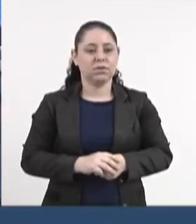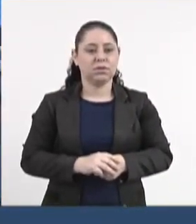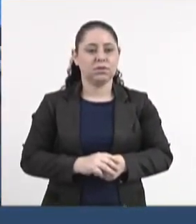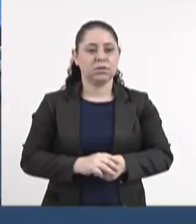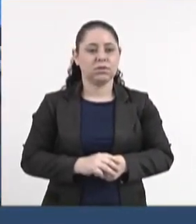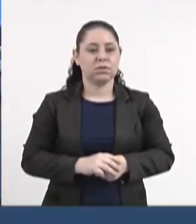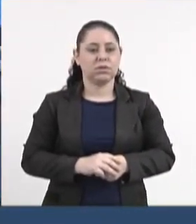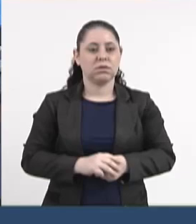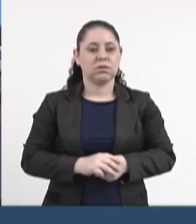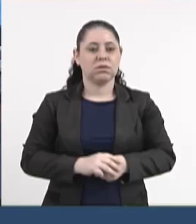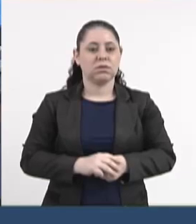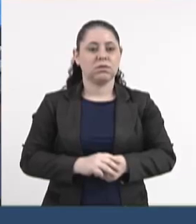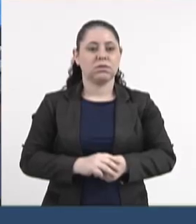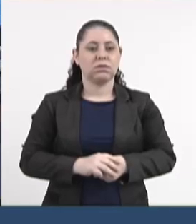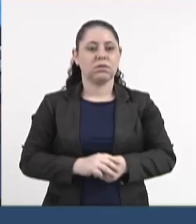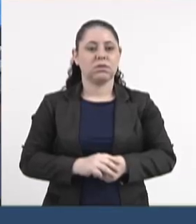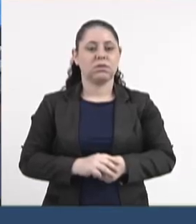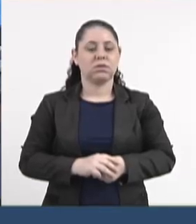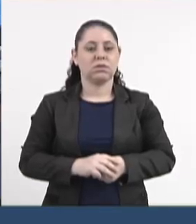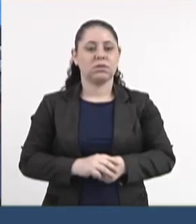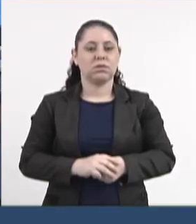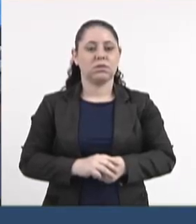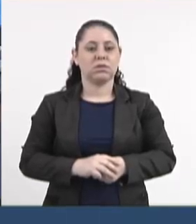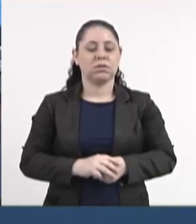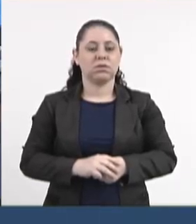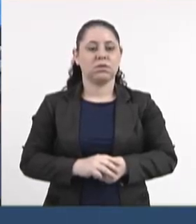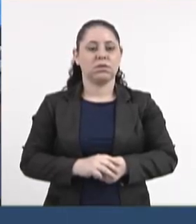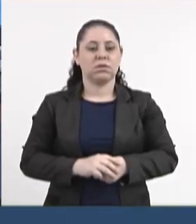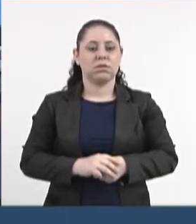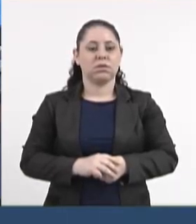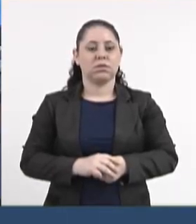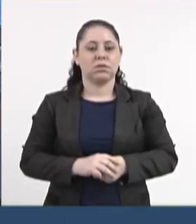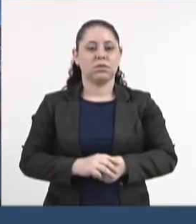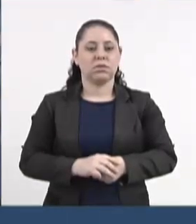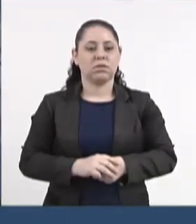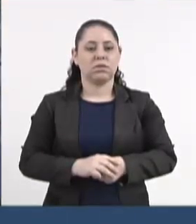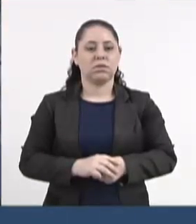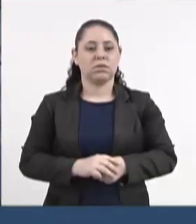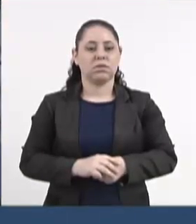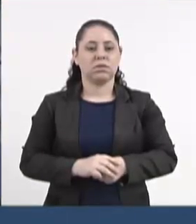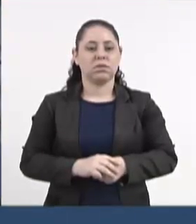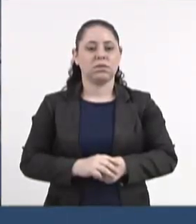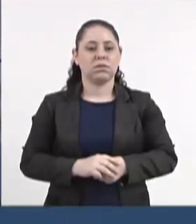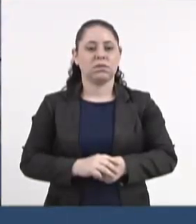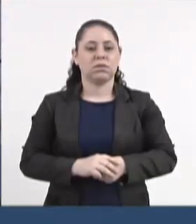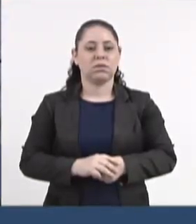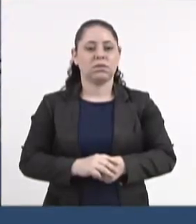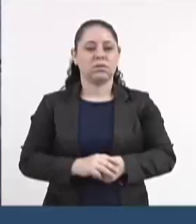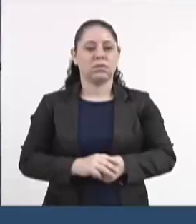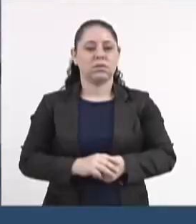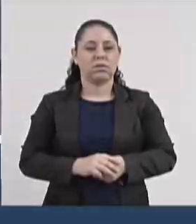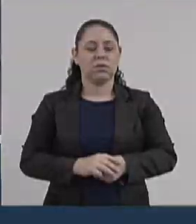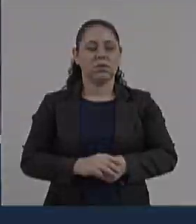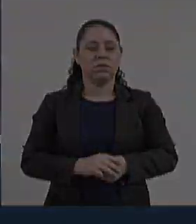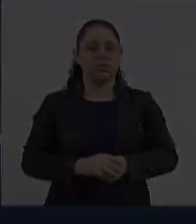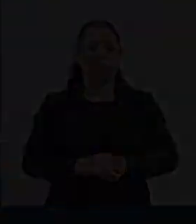herência já consta como subscritora, a moção é feita em nome da casa. Obrigado, senhor presidente. Obrigado. Obrigado. Obrigado.